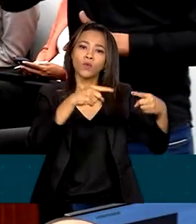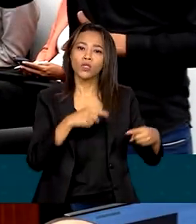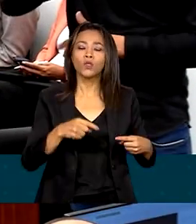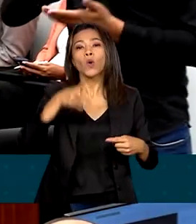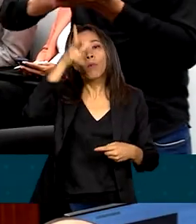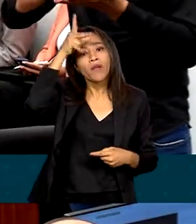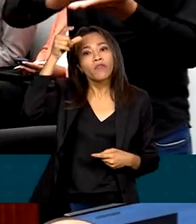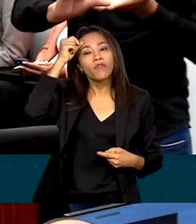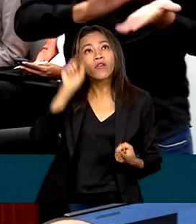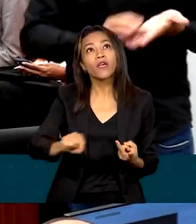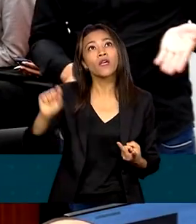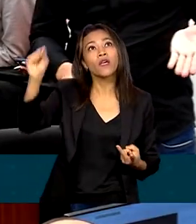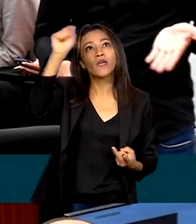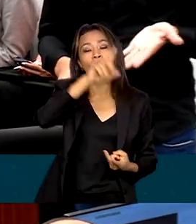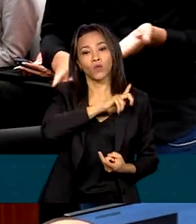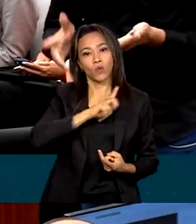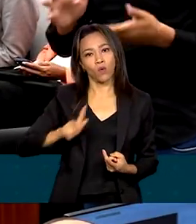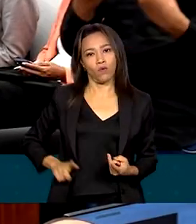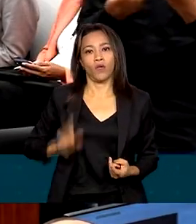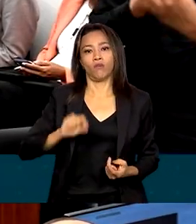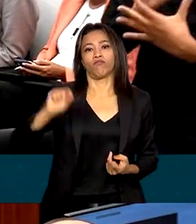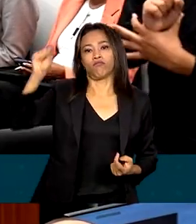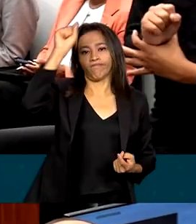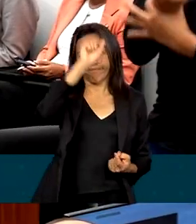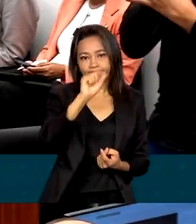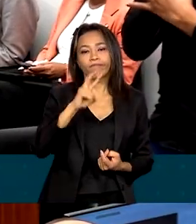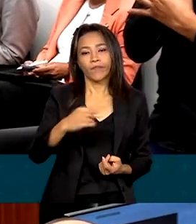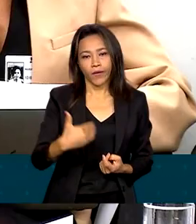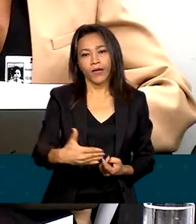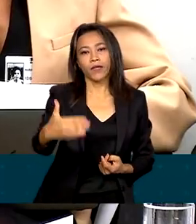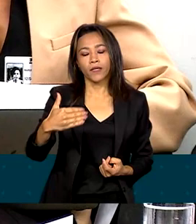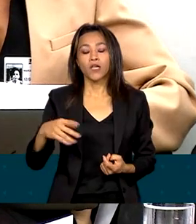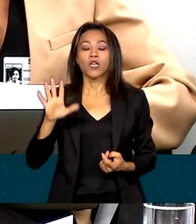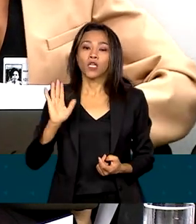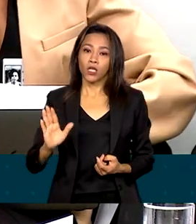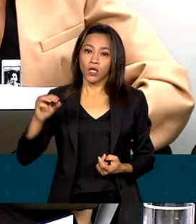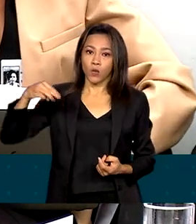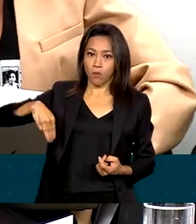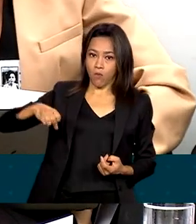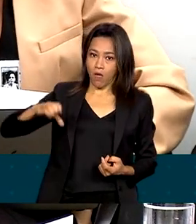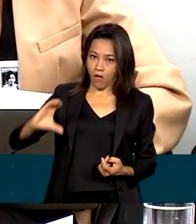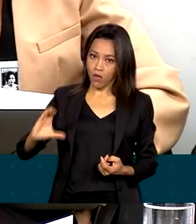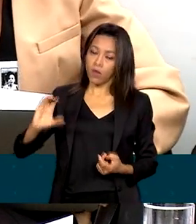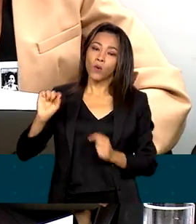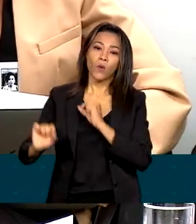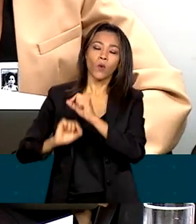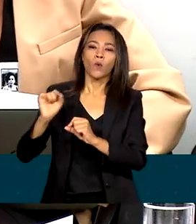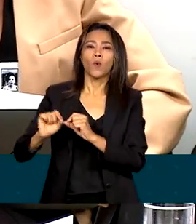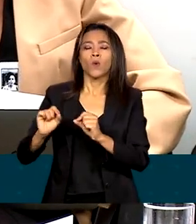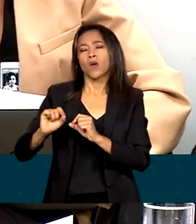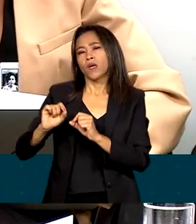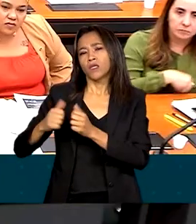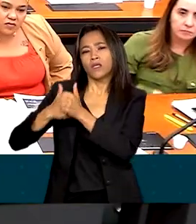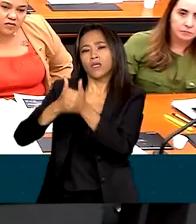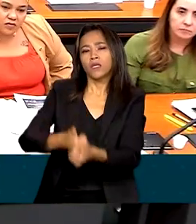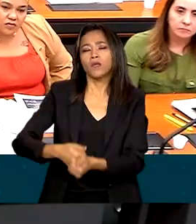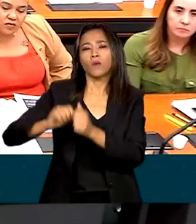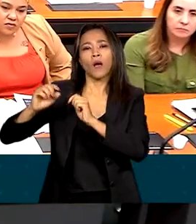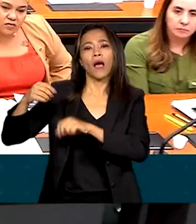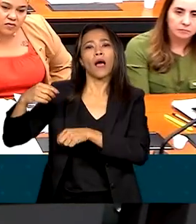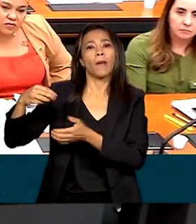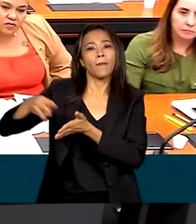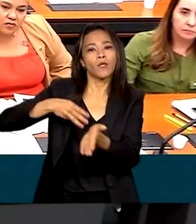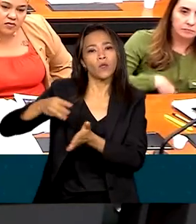prefeitos e governadores, mas lembrou que o ministério vai dar prioridade a metodologias tradicionais que